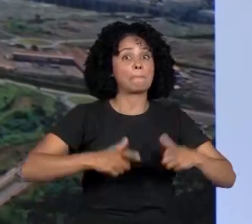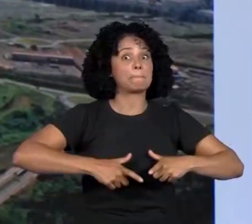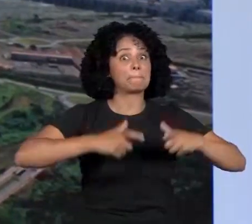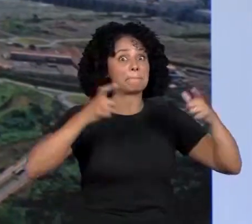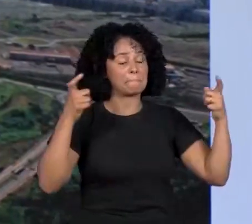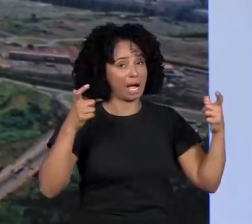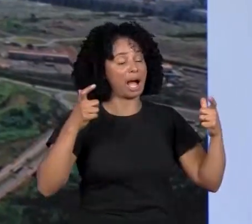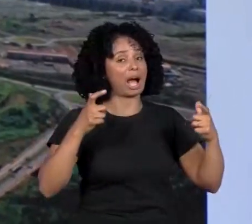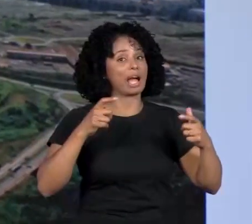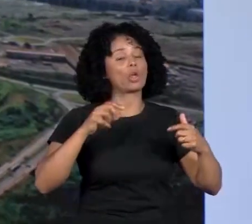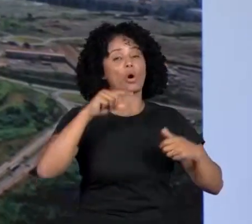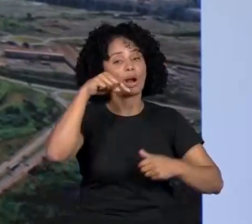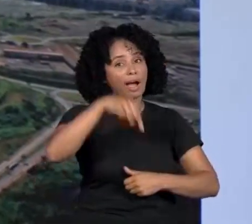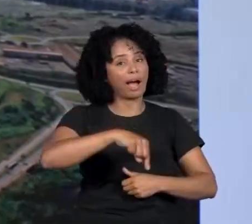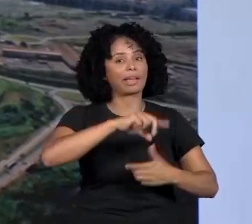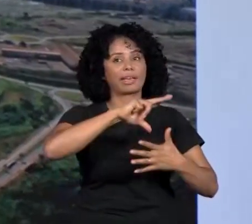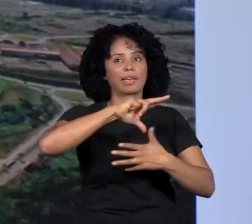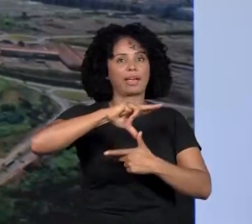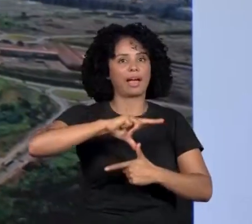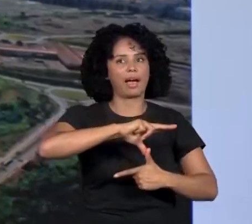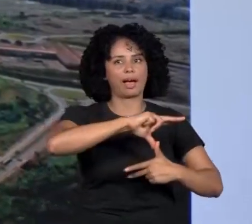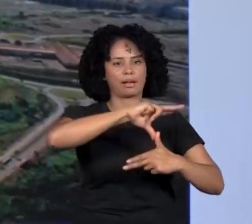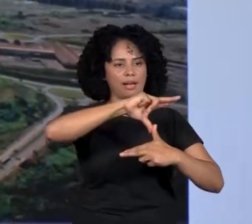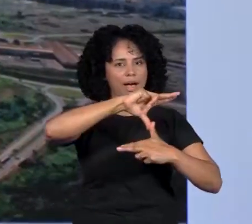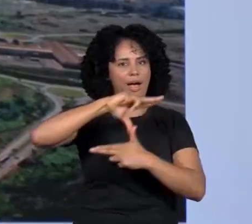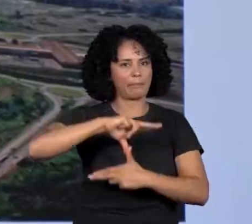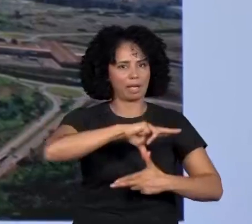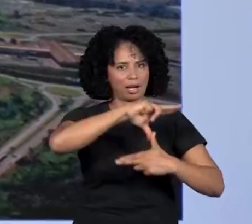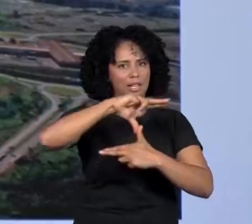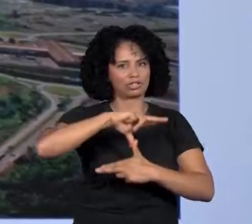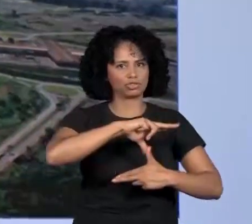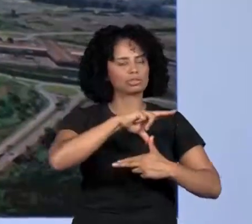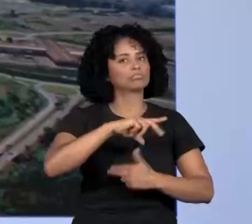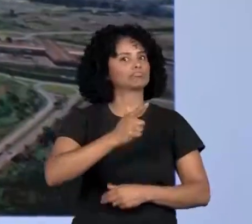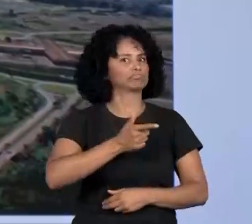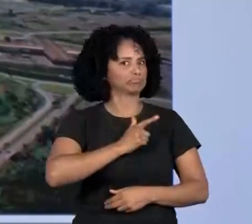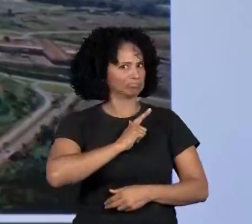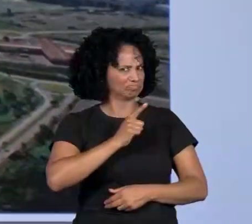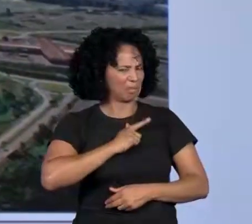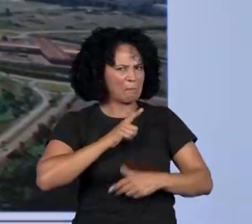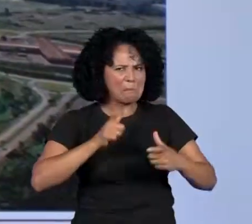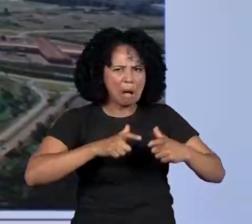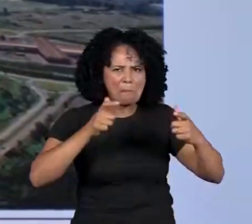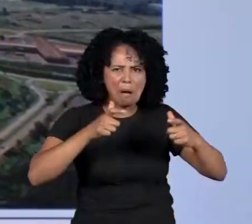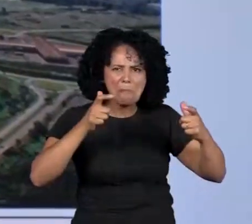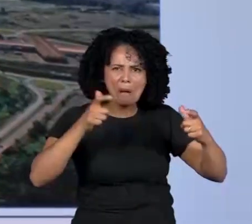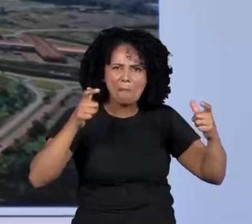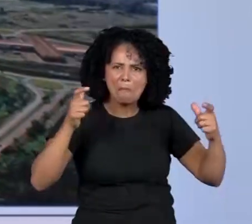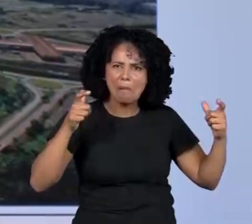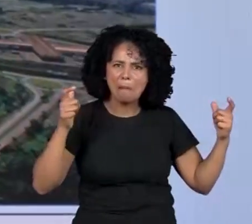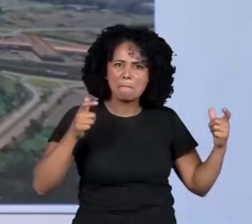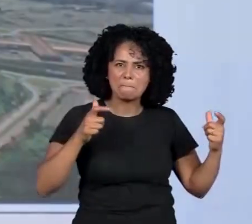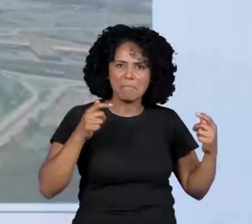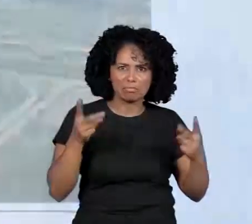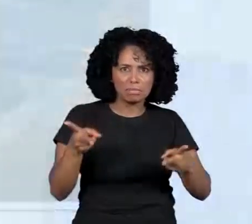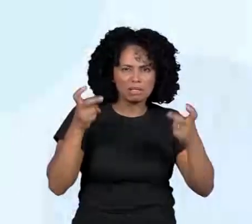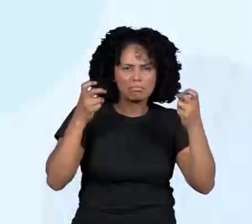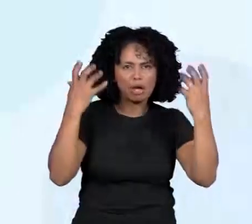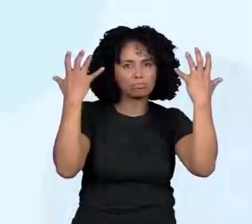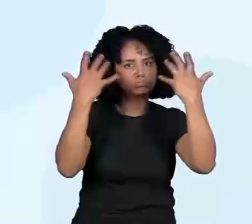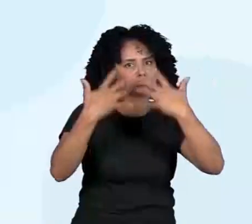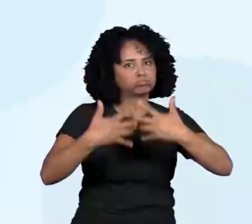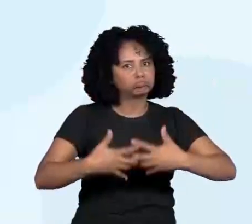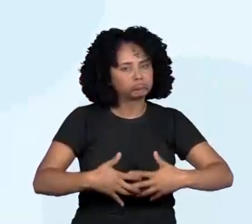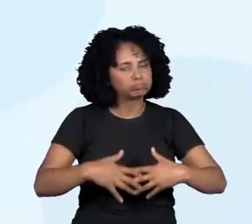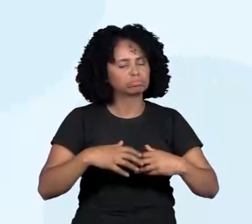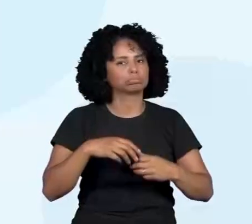vocês podem reparar que tem uma extensão imensa de água e aí com toda essa mecânica que a